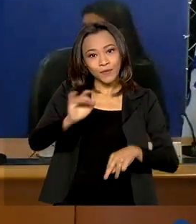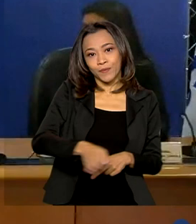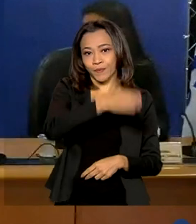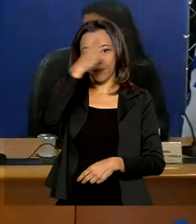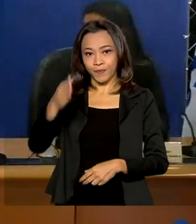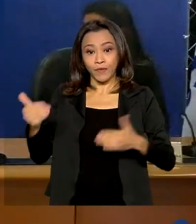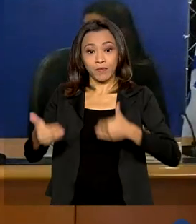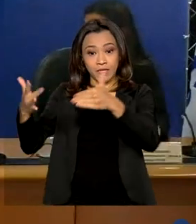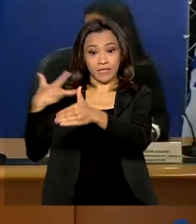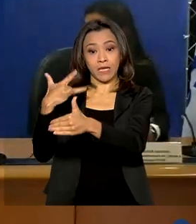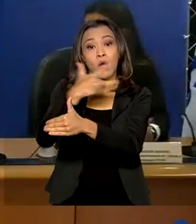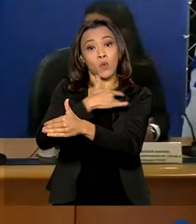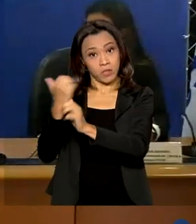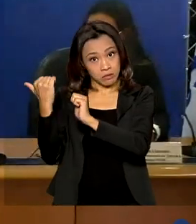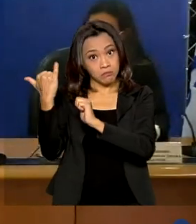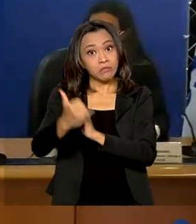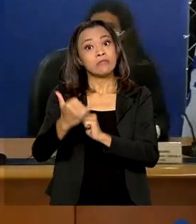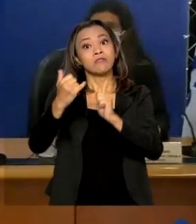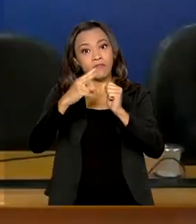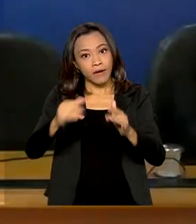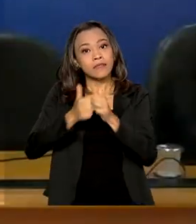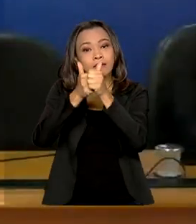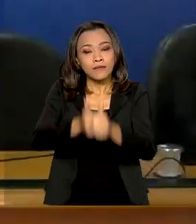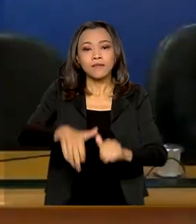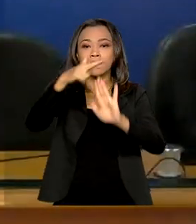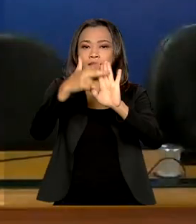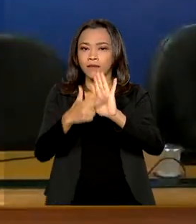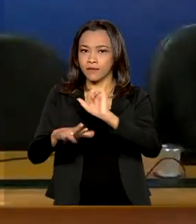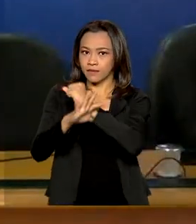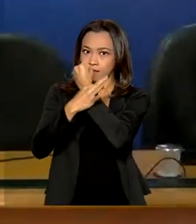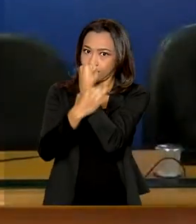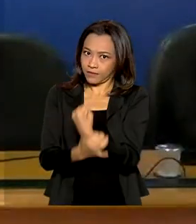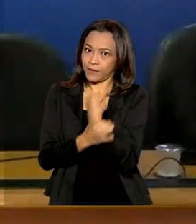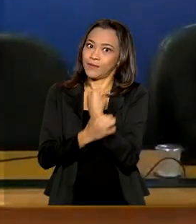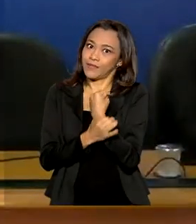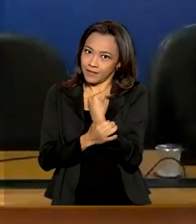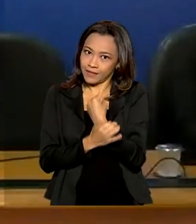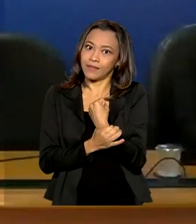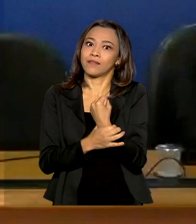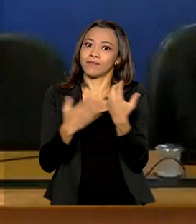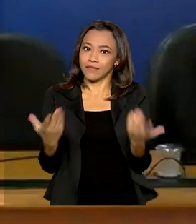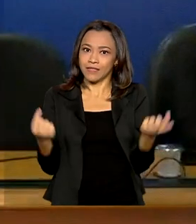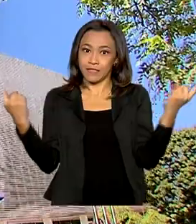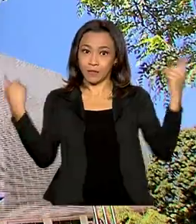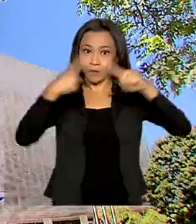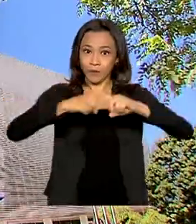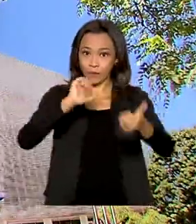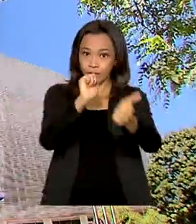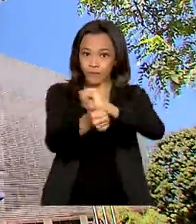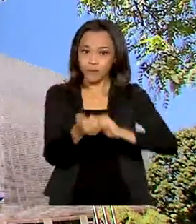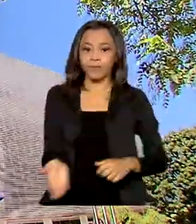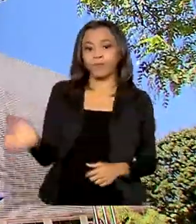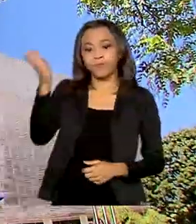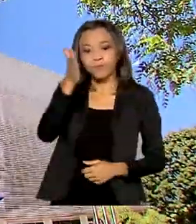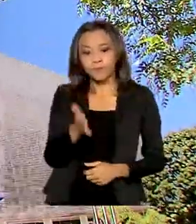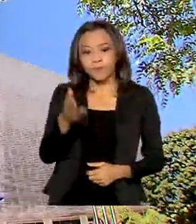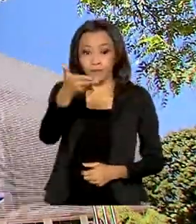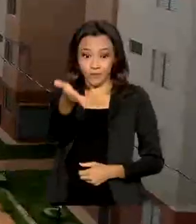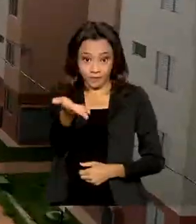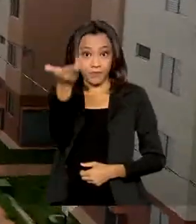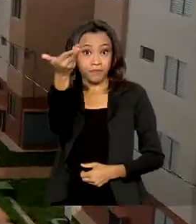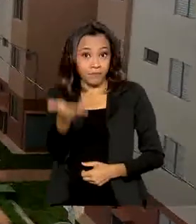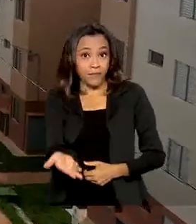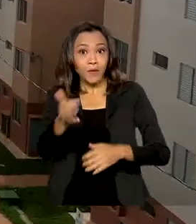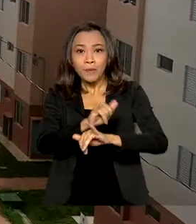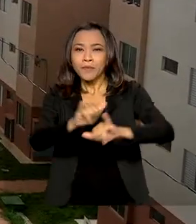garante que o país vai seguir protocolos de segurança exigidos em competições esportivas. Caixa anuncia primeiro